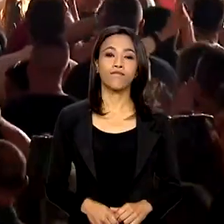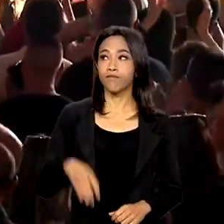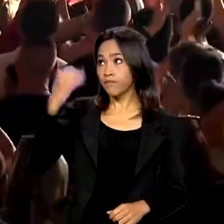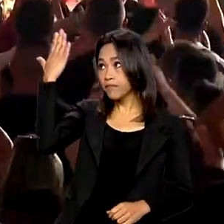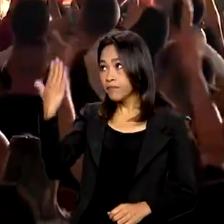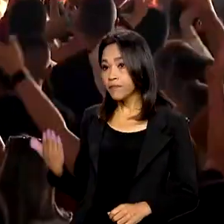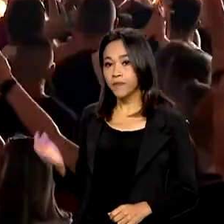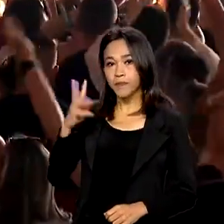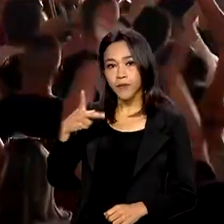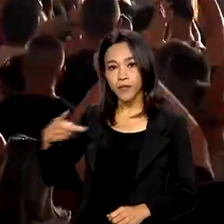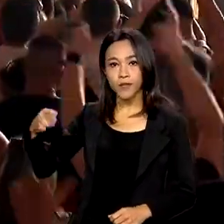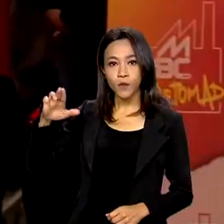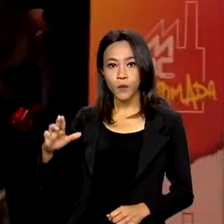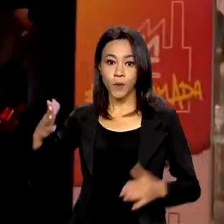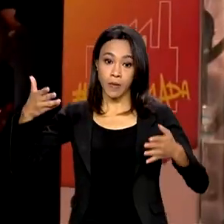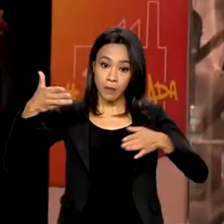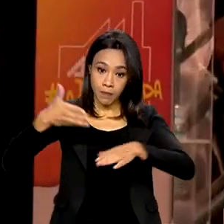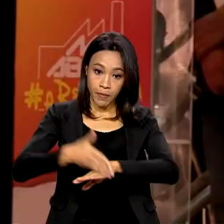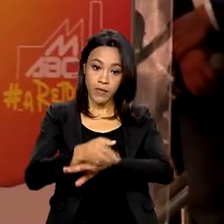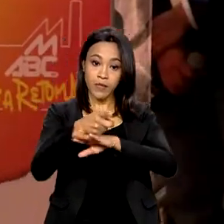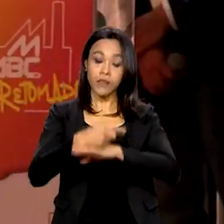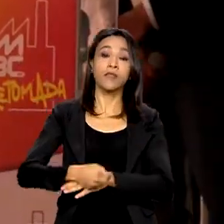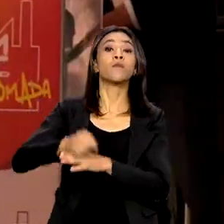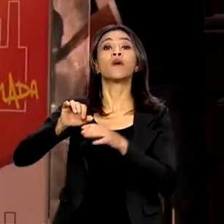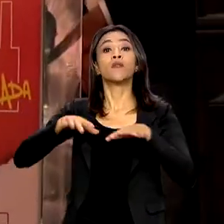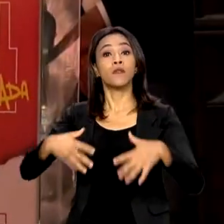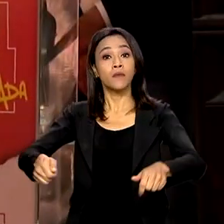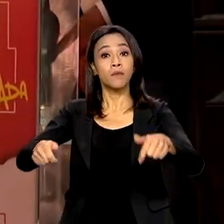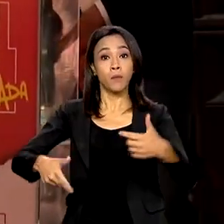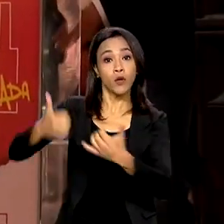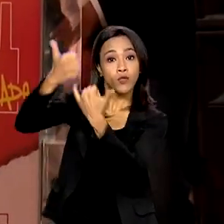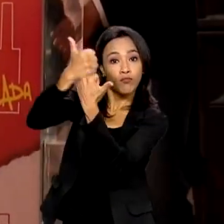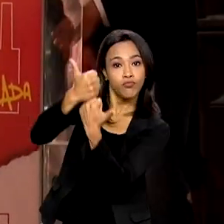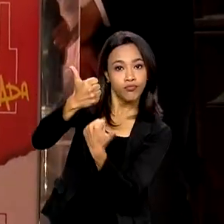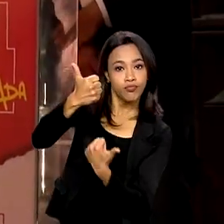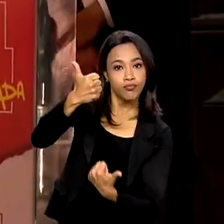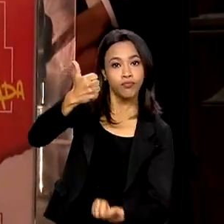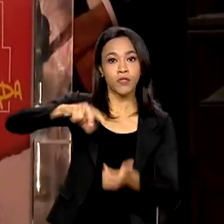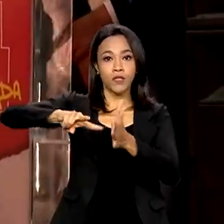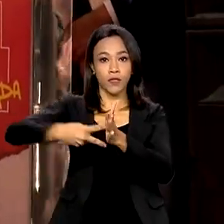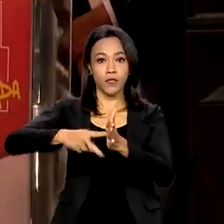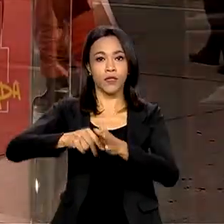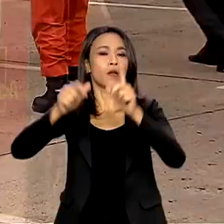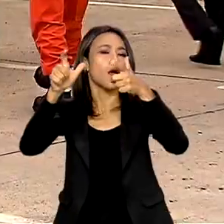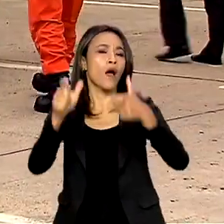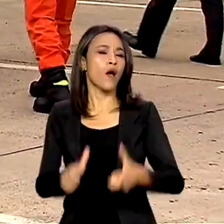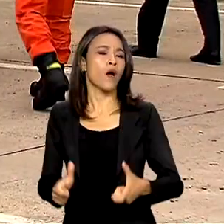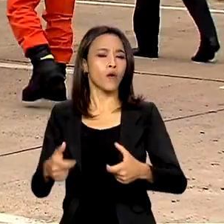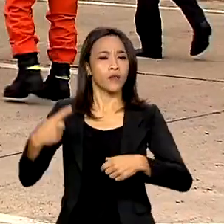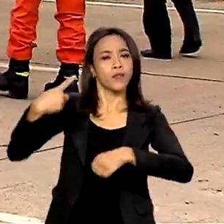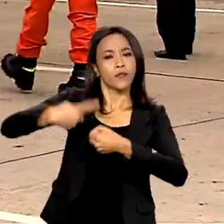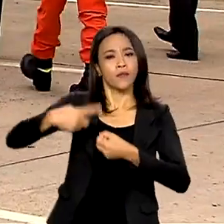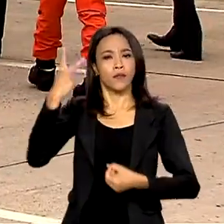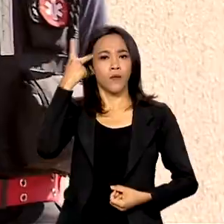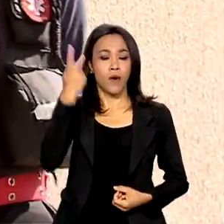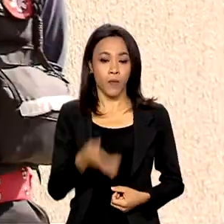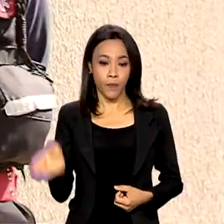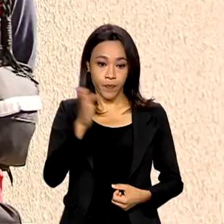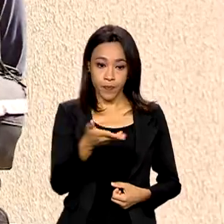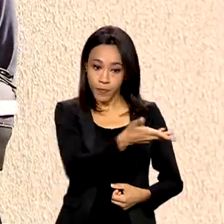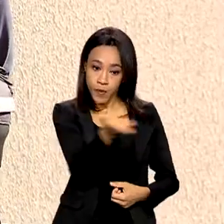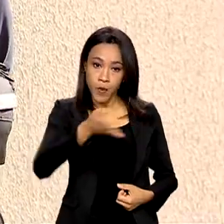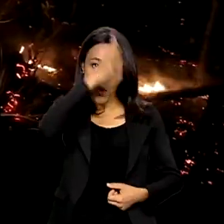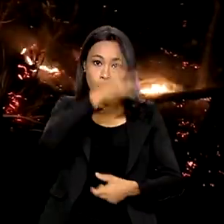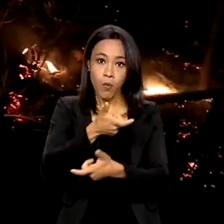Presidente Lula participa da posse de dirigentes sindicais no ABC em São Paulo. Bombeiros brasileiros